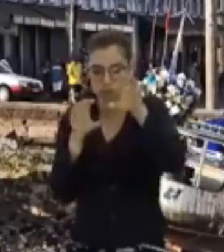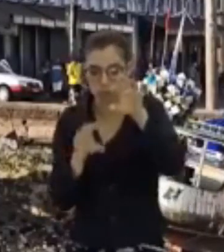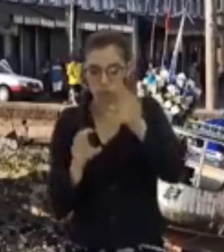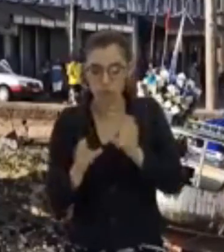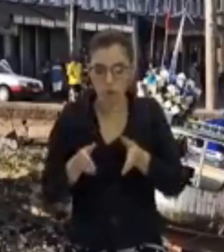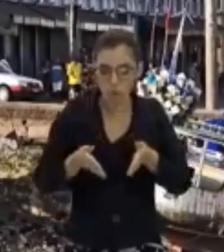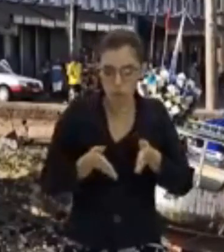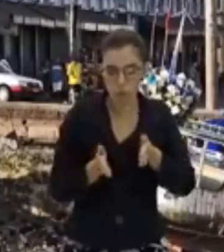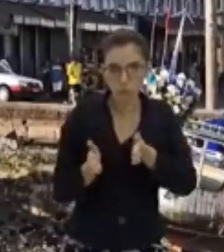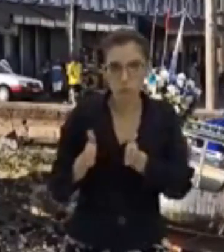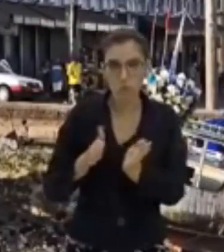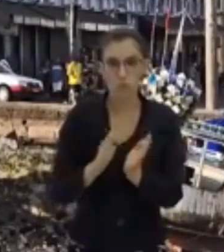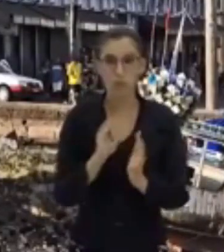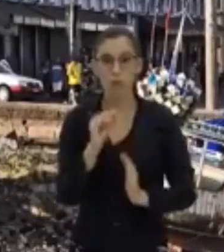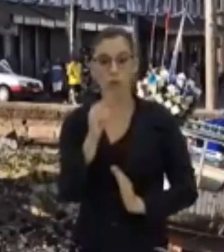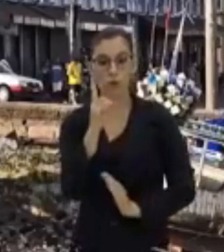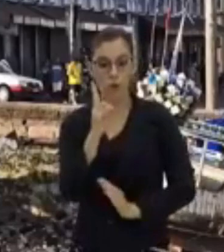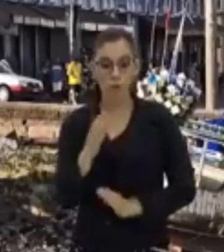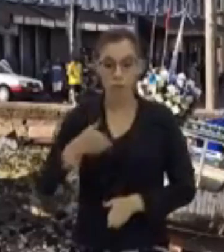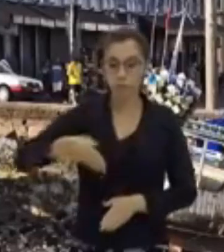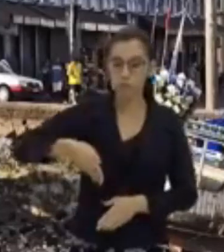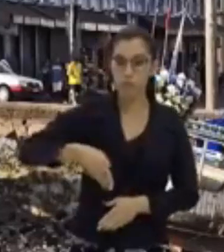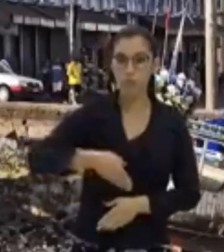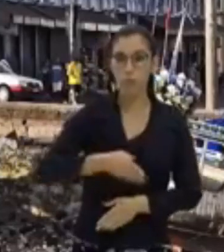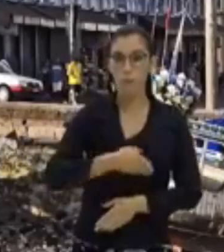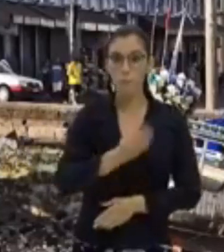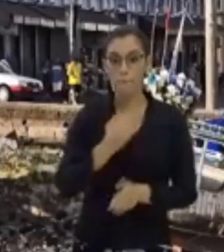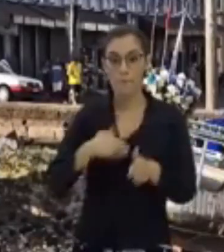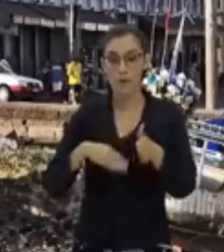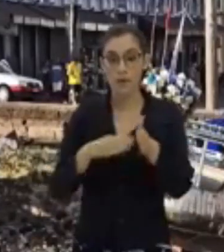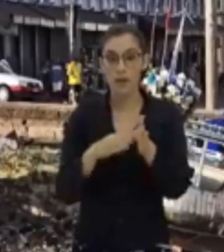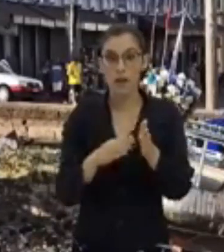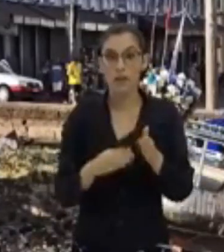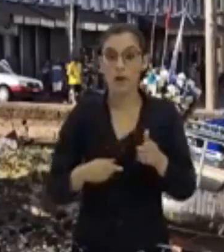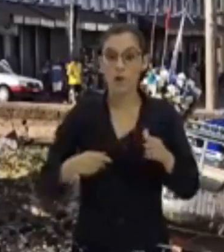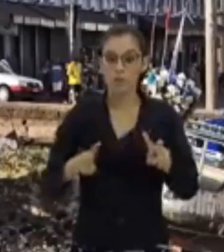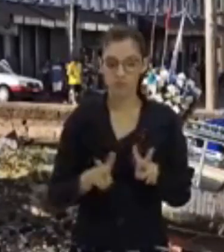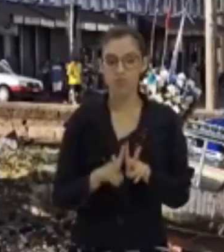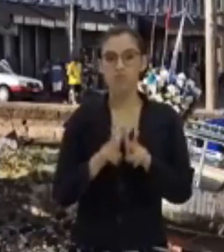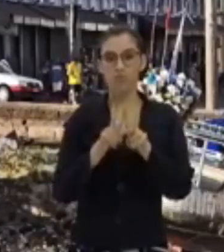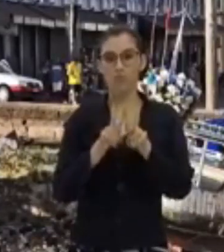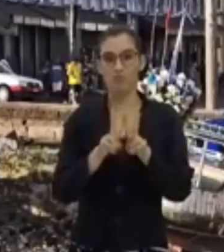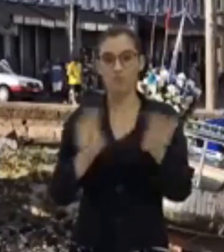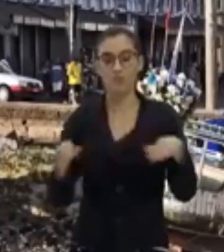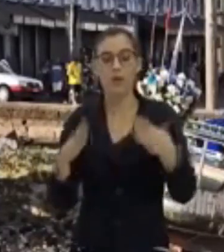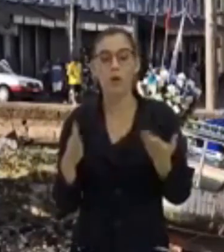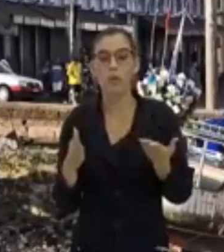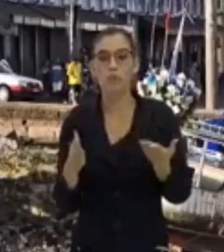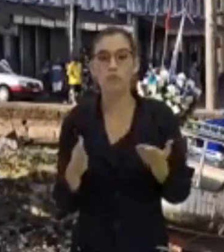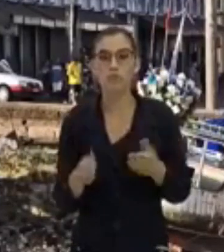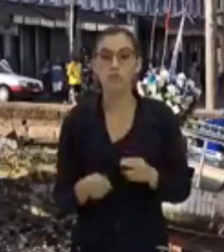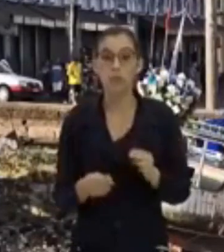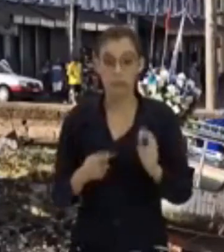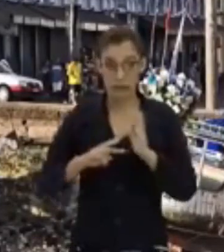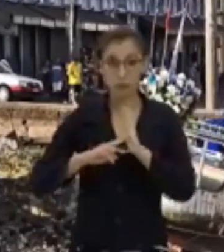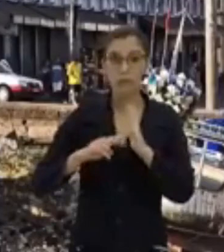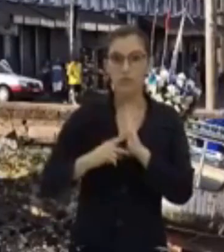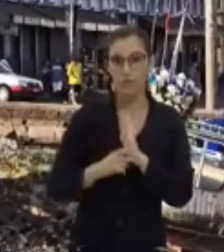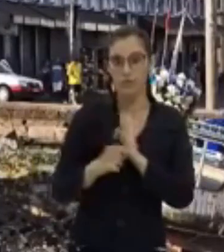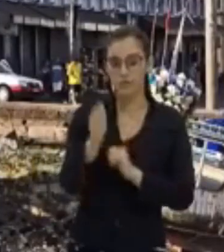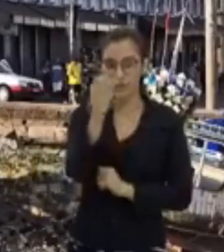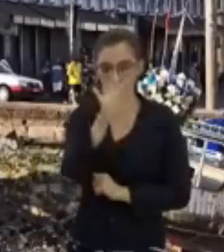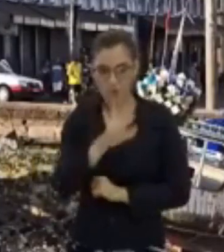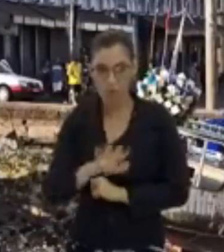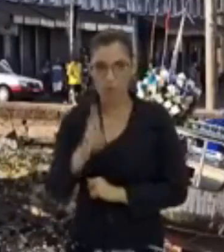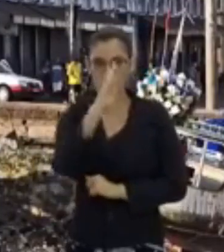caminho que você pode seguir até esse cartão postal. Então isso que é um mapa. Muitos de vocês já tiveram contatos